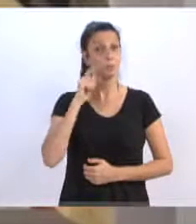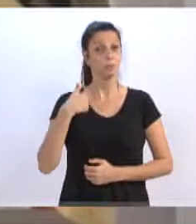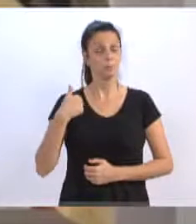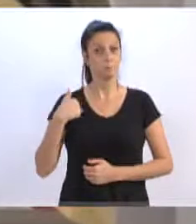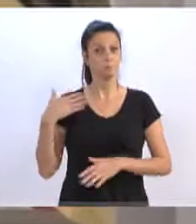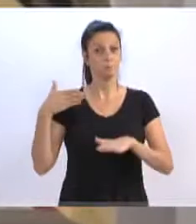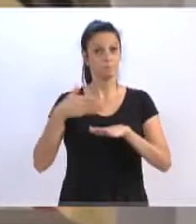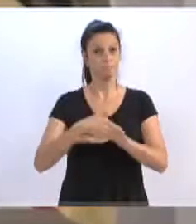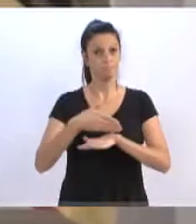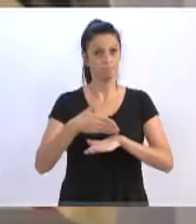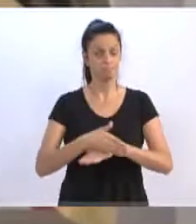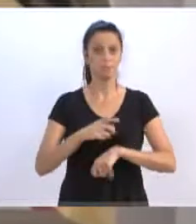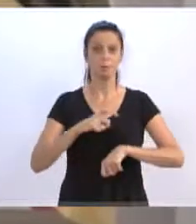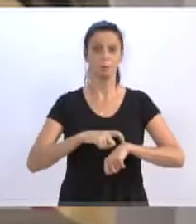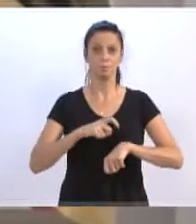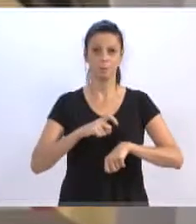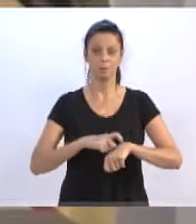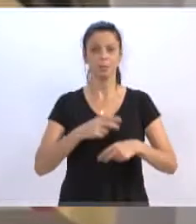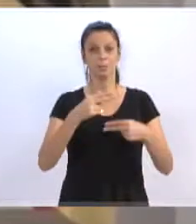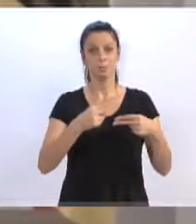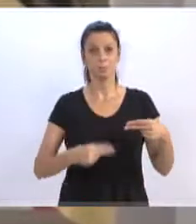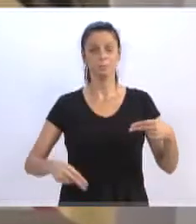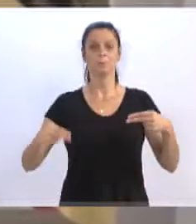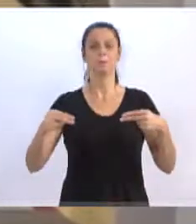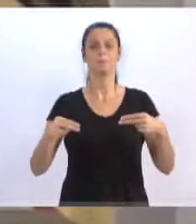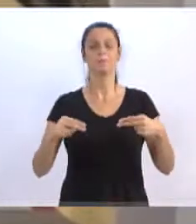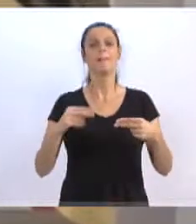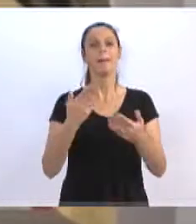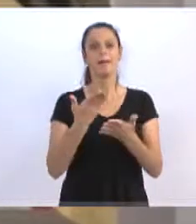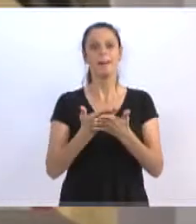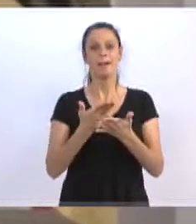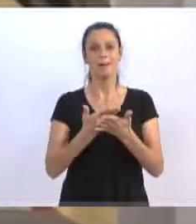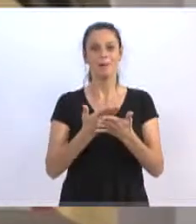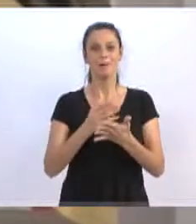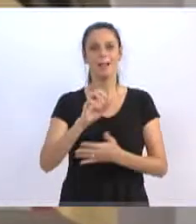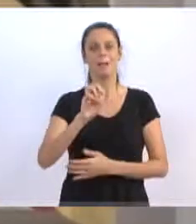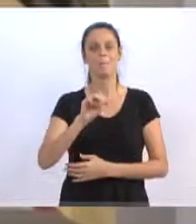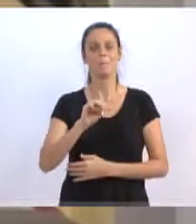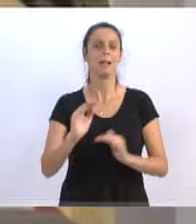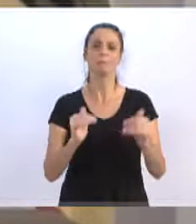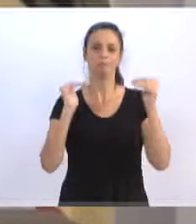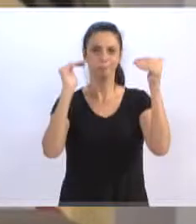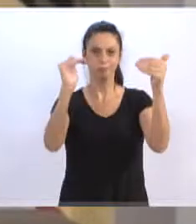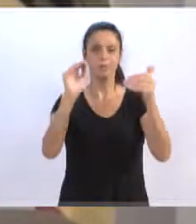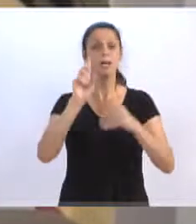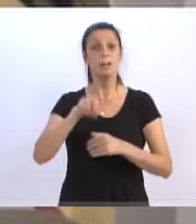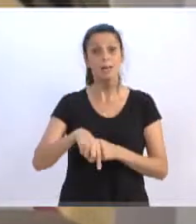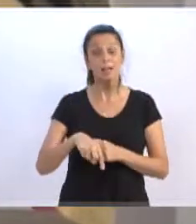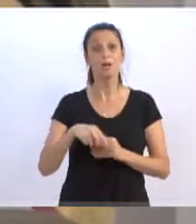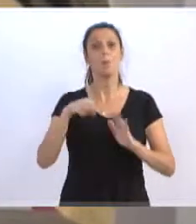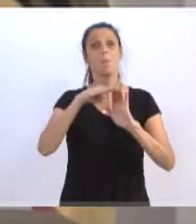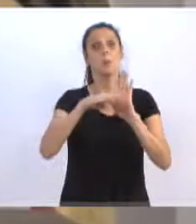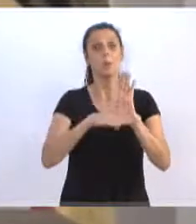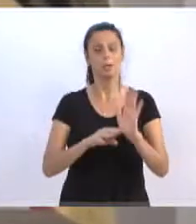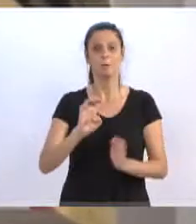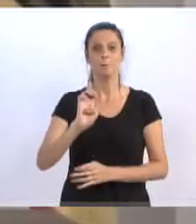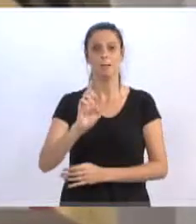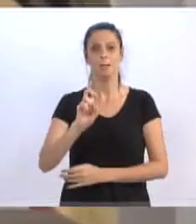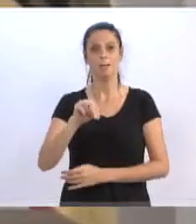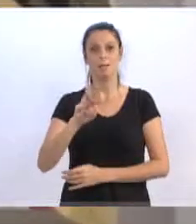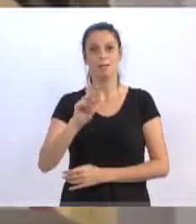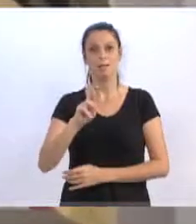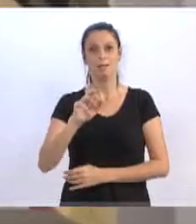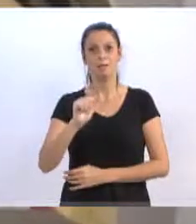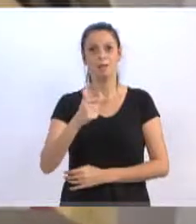na cerimônia, na aula magna do Entra 21. Eu sou entusiasta deste programa. Eu acompanho